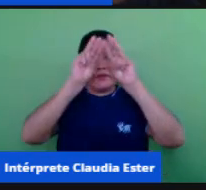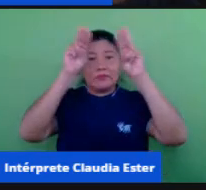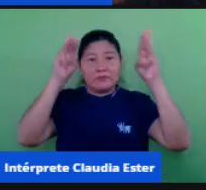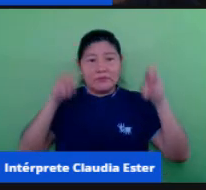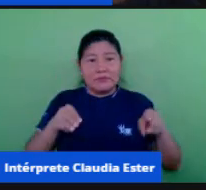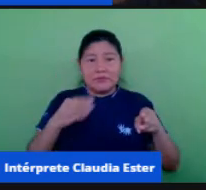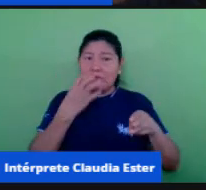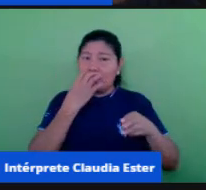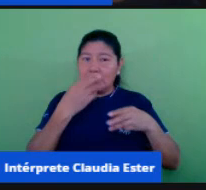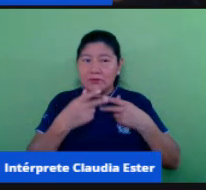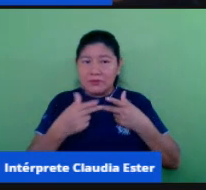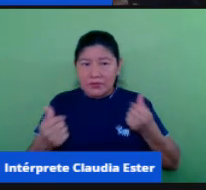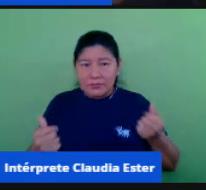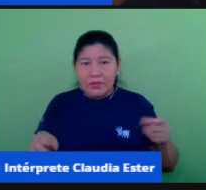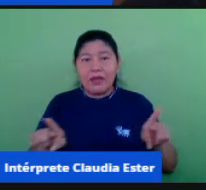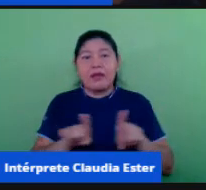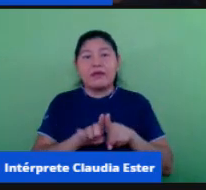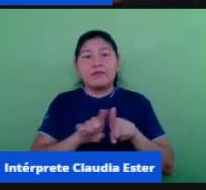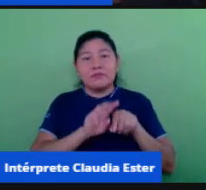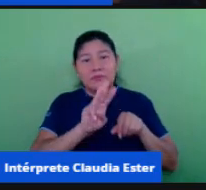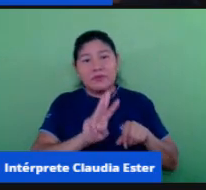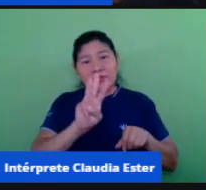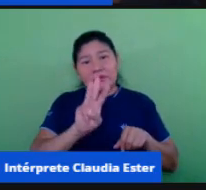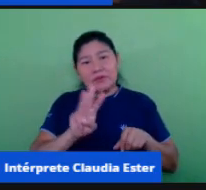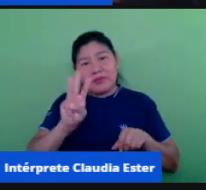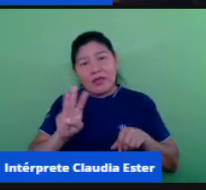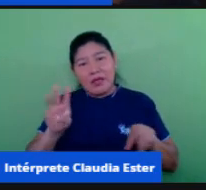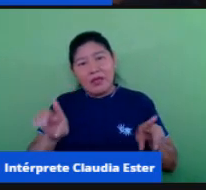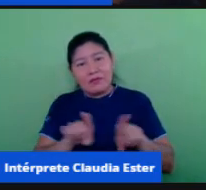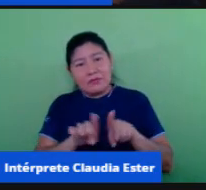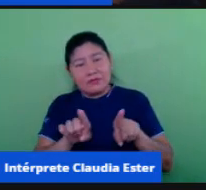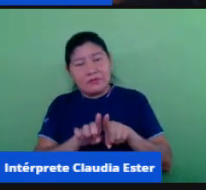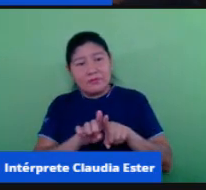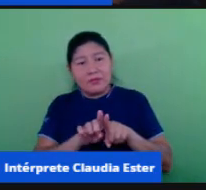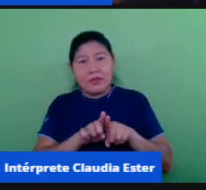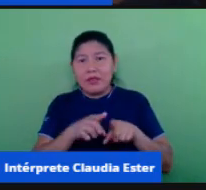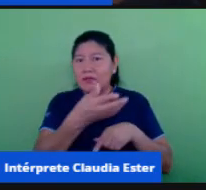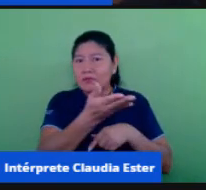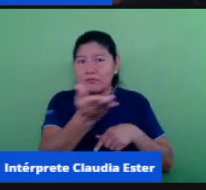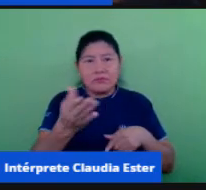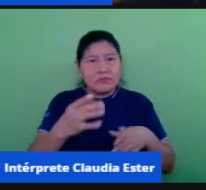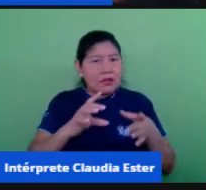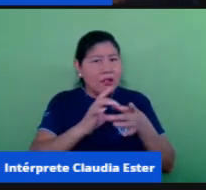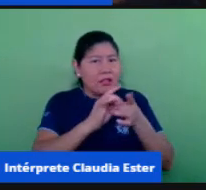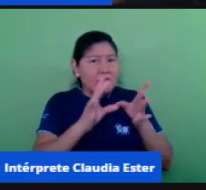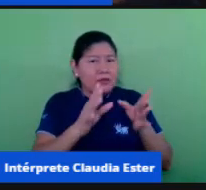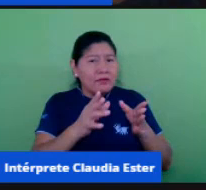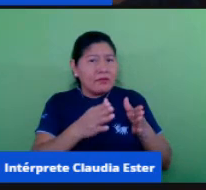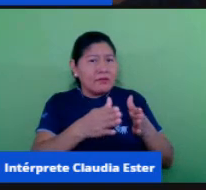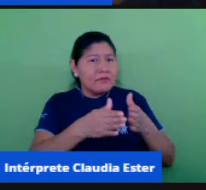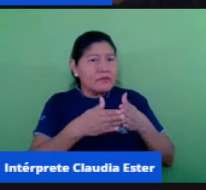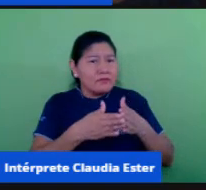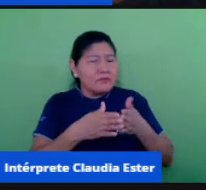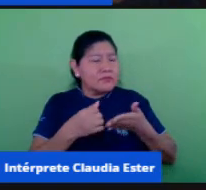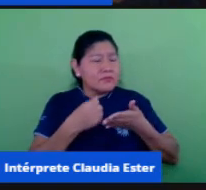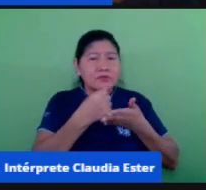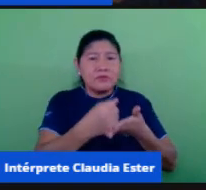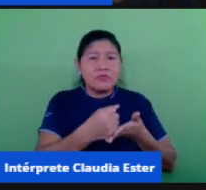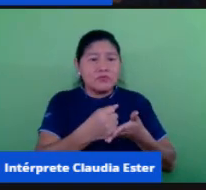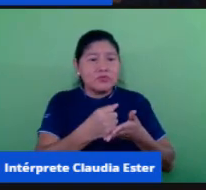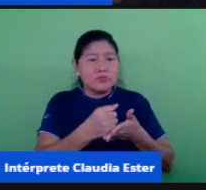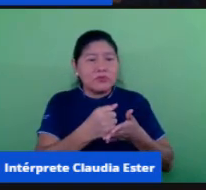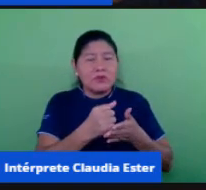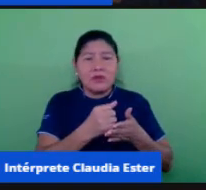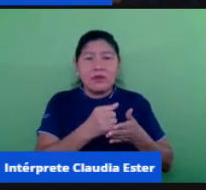meus alunos tiveram condições ao mesmo tempo acessar com eles mas eu tenho que pensar né